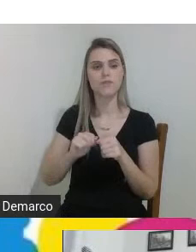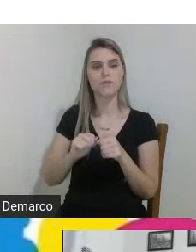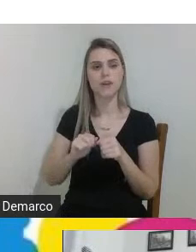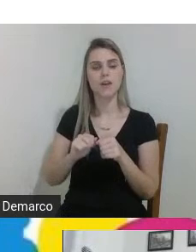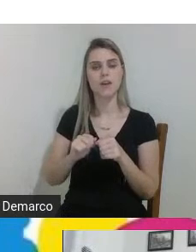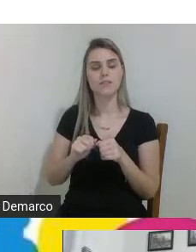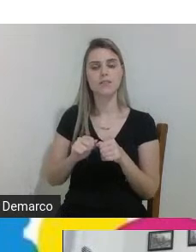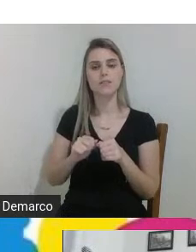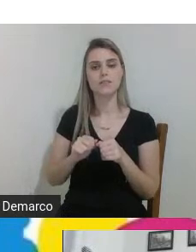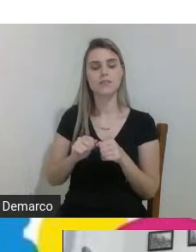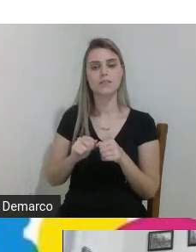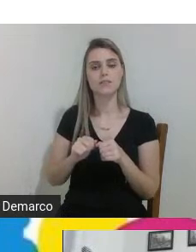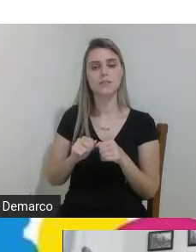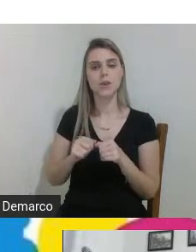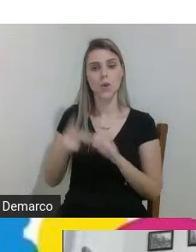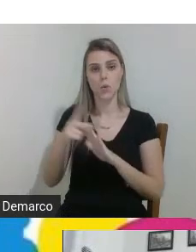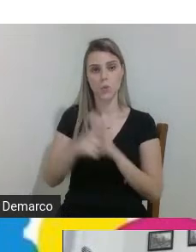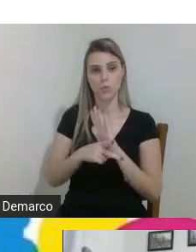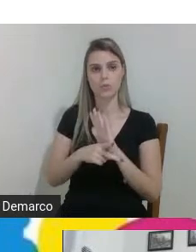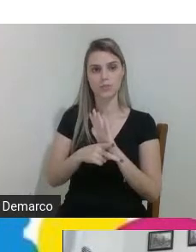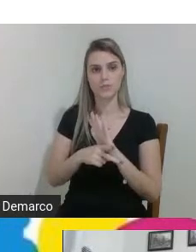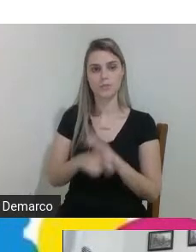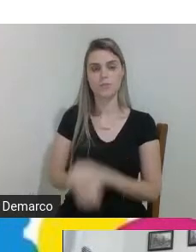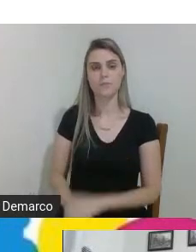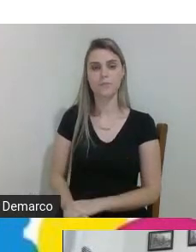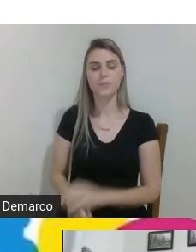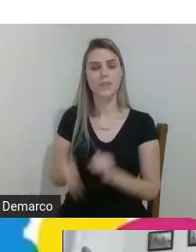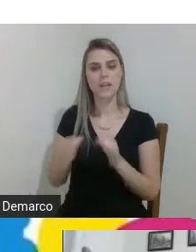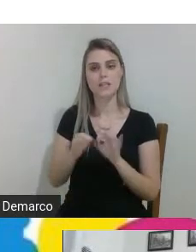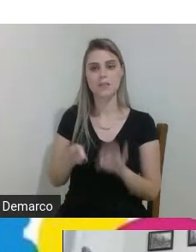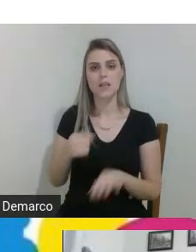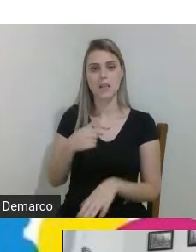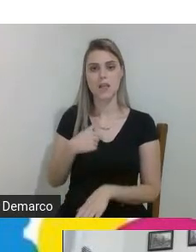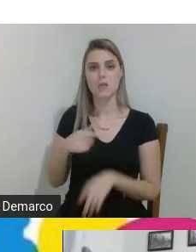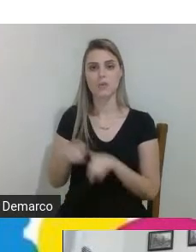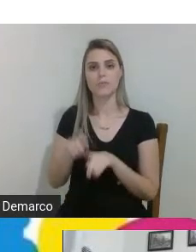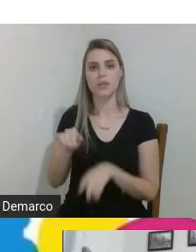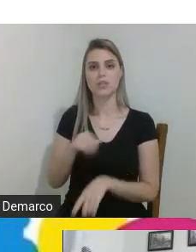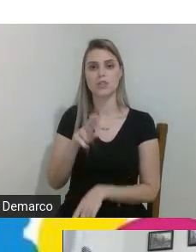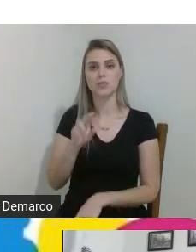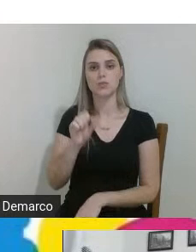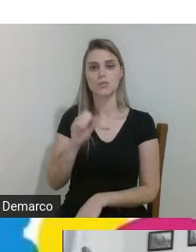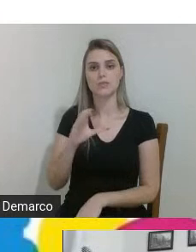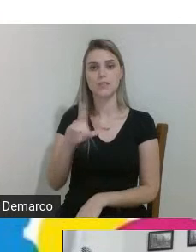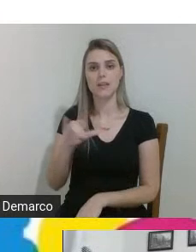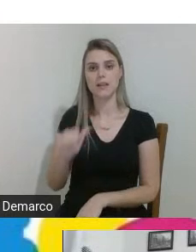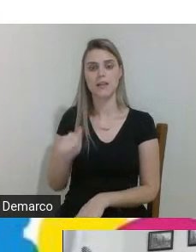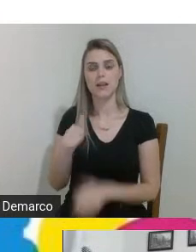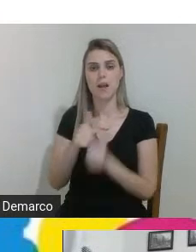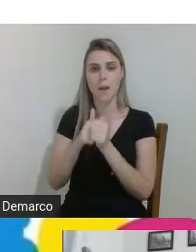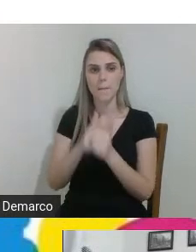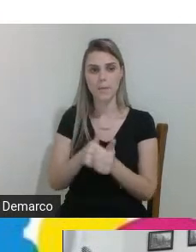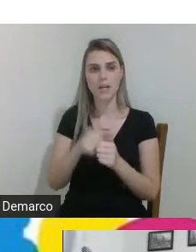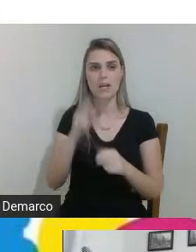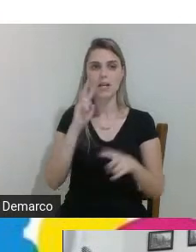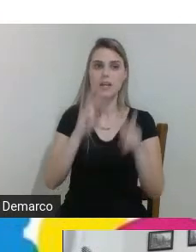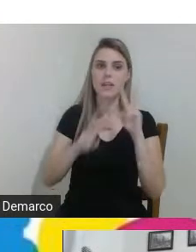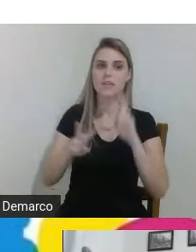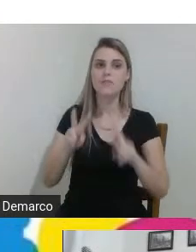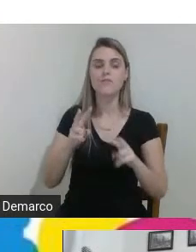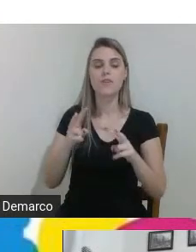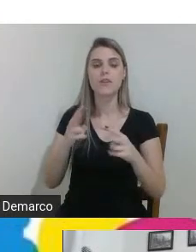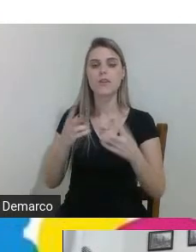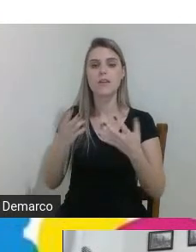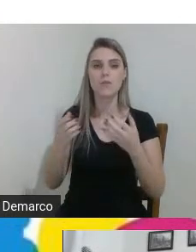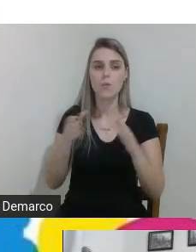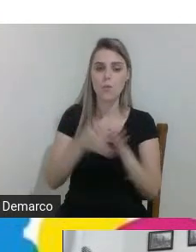alunos eles realizam a execução da parte do projeto a gente simplesmente eu e a Juscelia a acompanha e dá